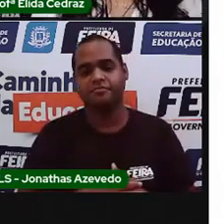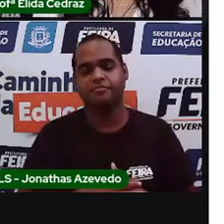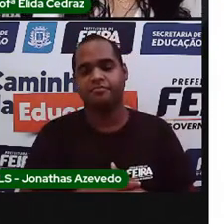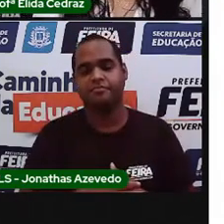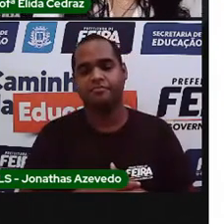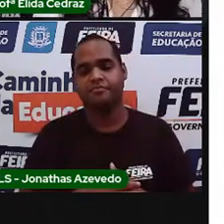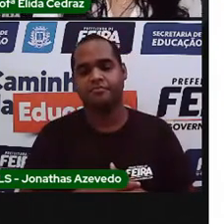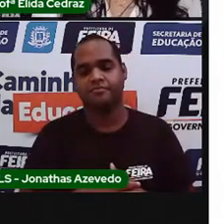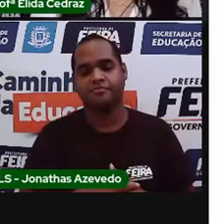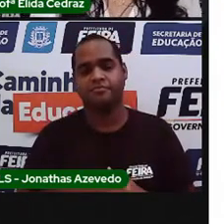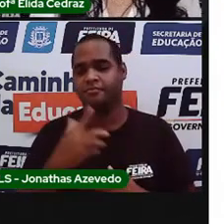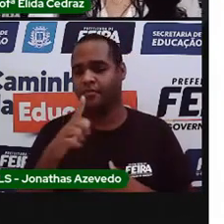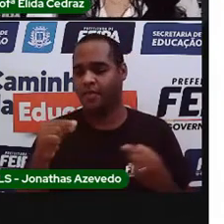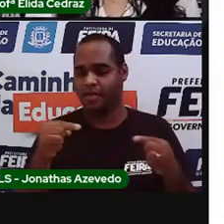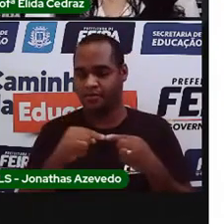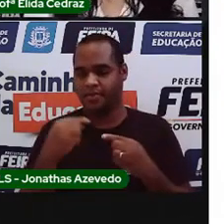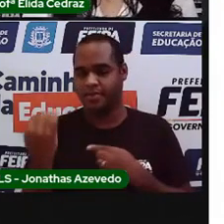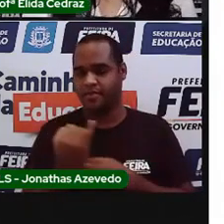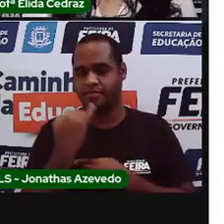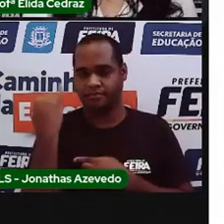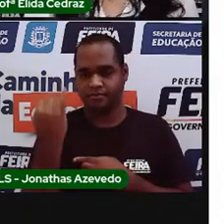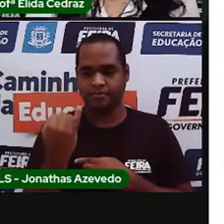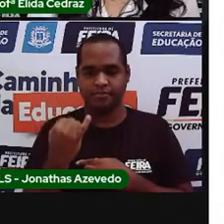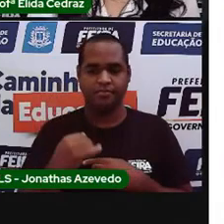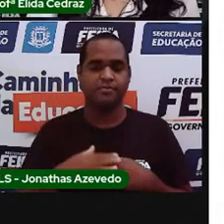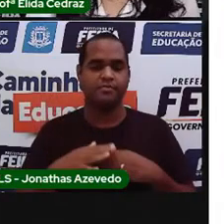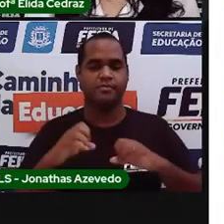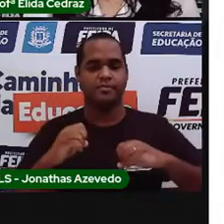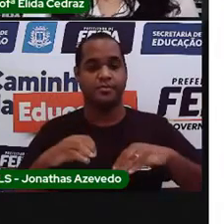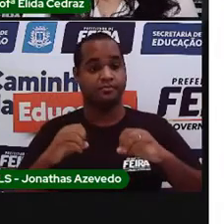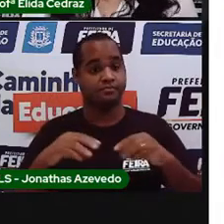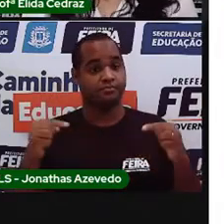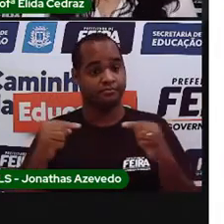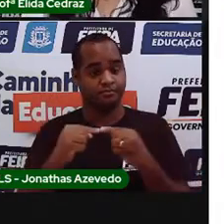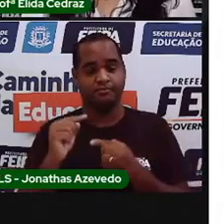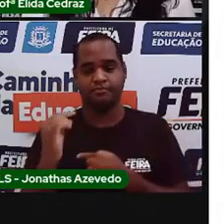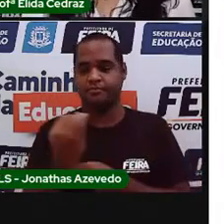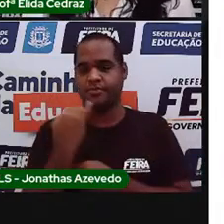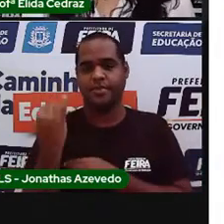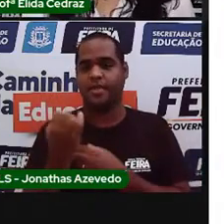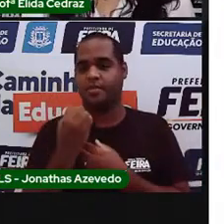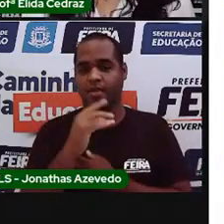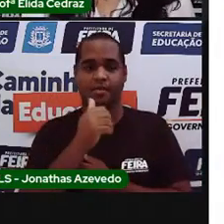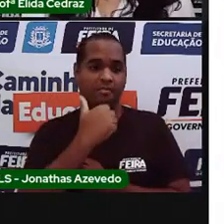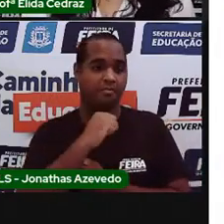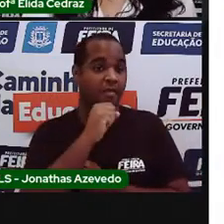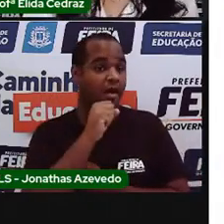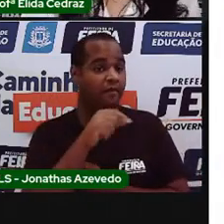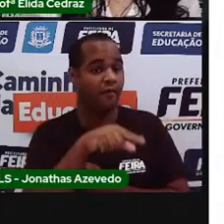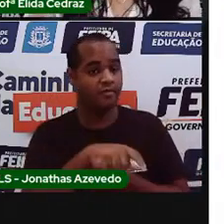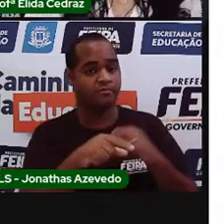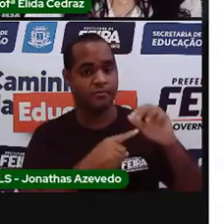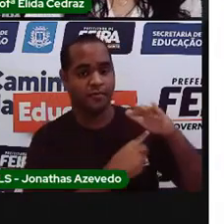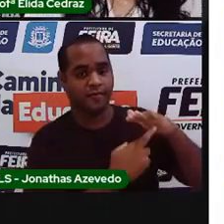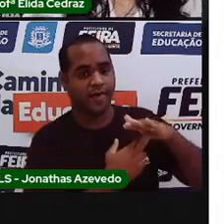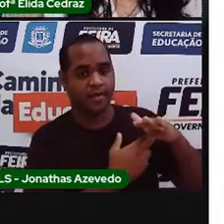em uma sequência. Na sequência, sim. Mamãe foi à feira comprar